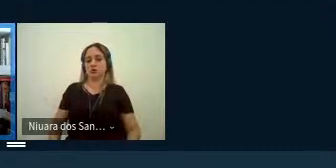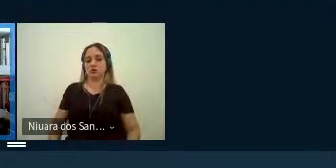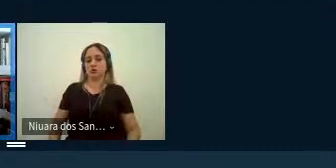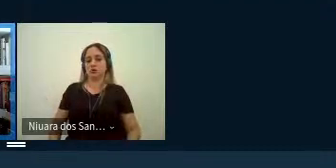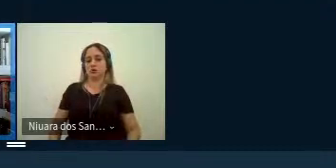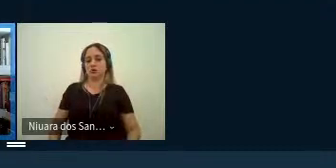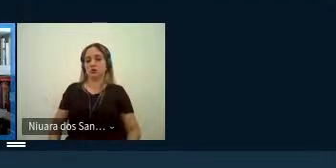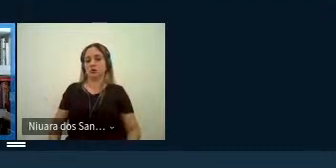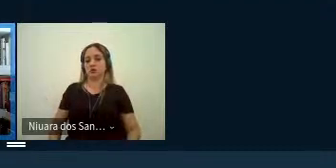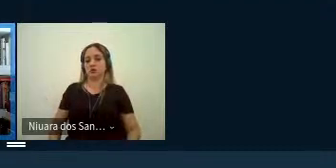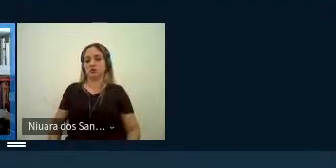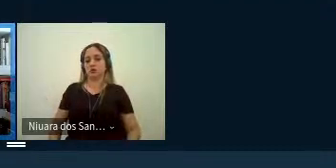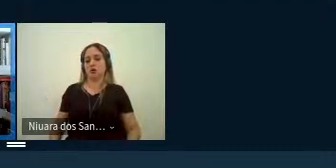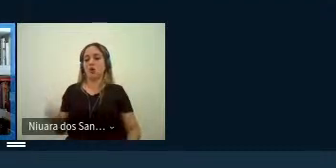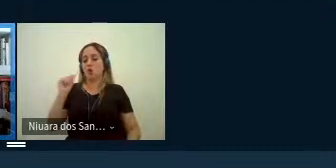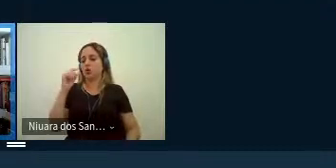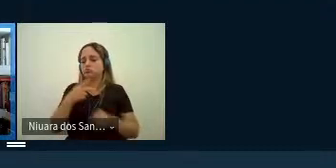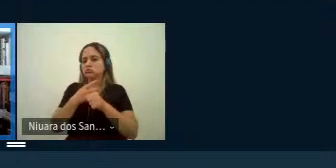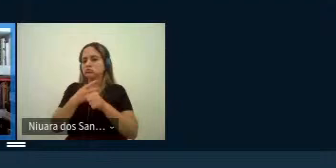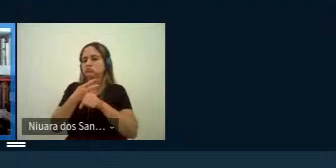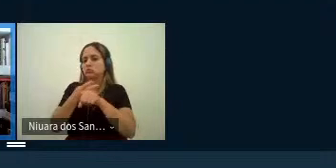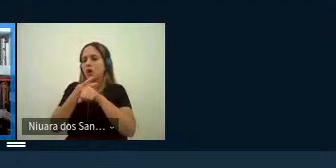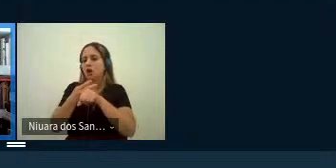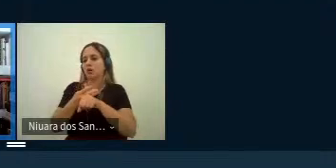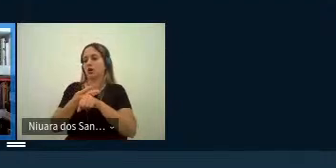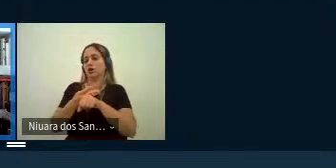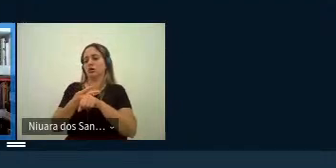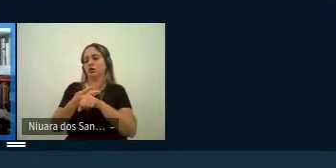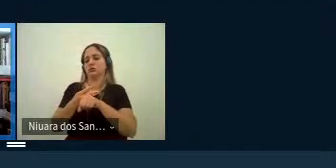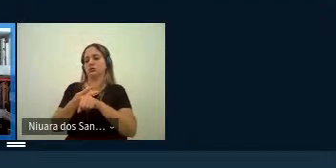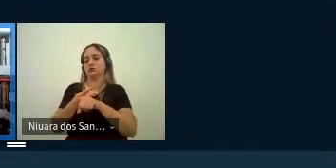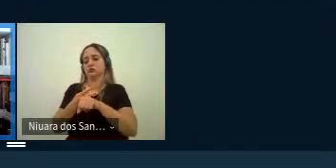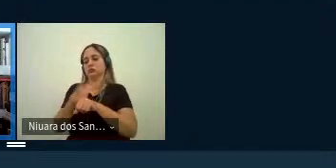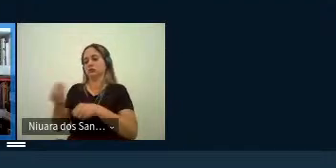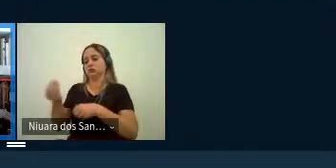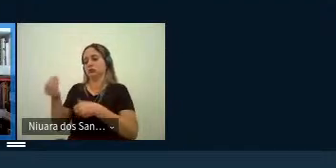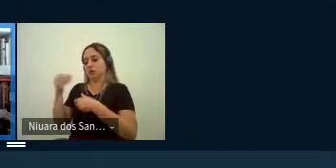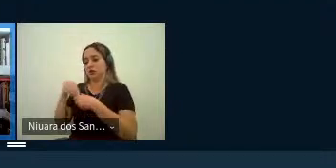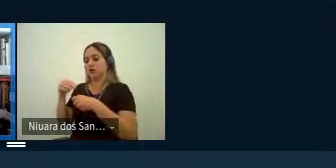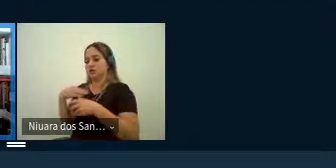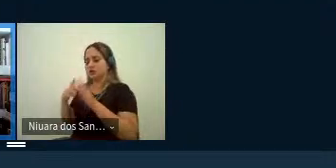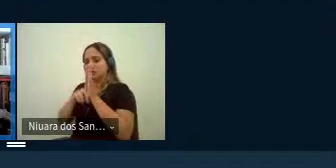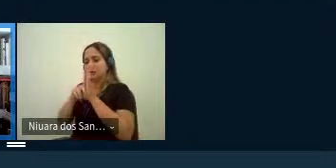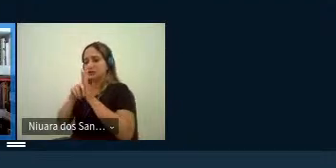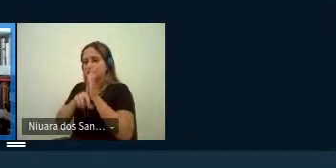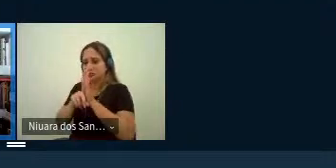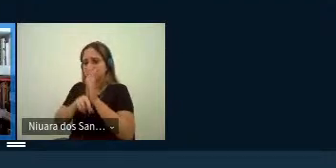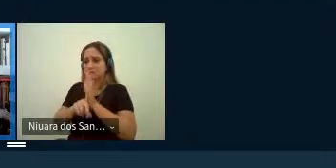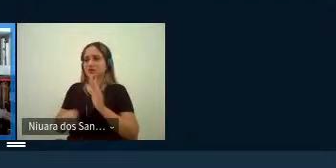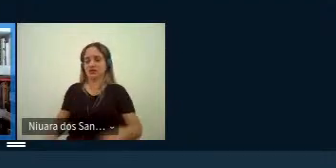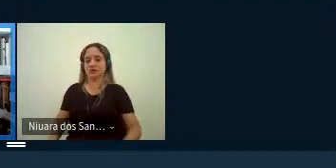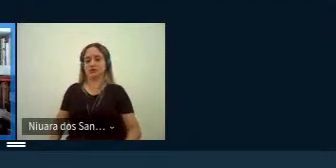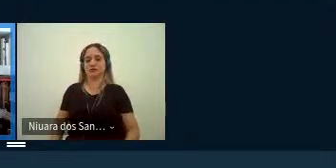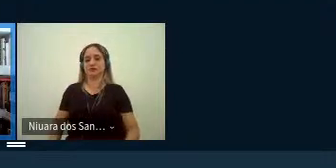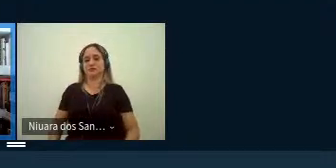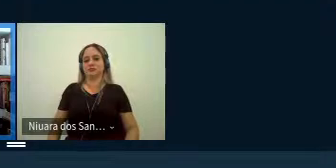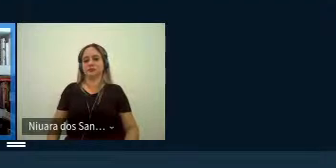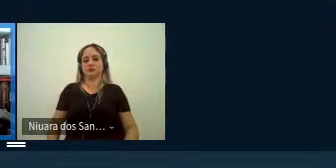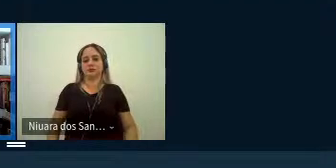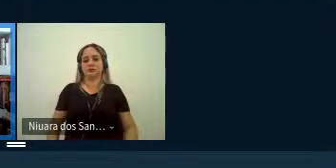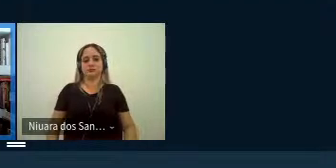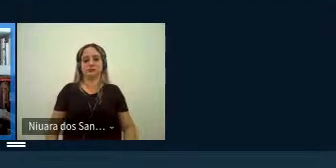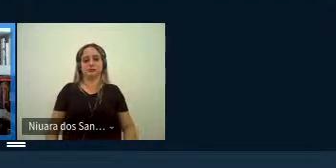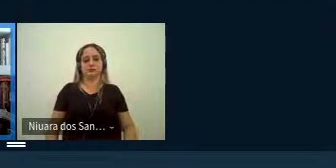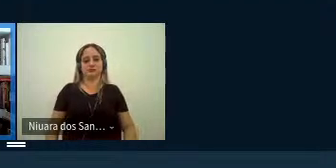o que se procura é dentro das investigações acerca da tradução